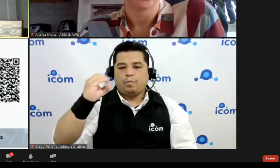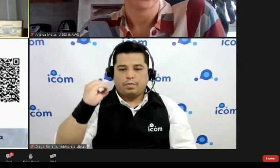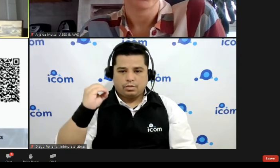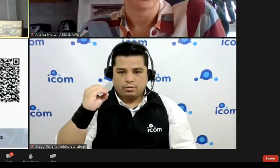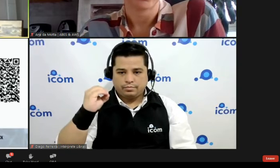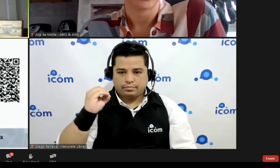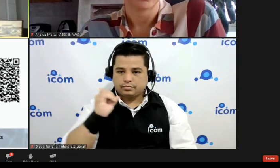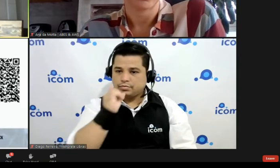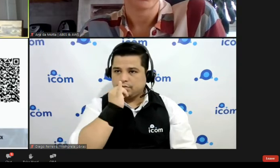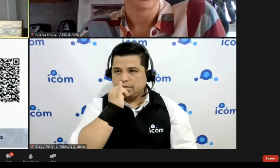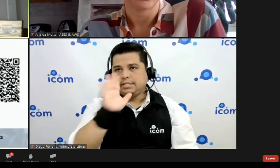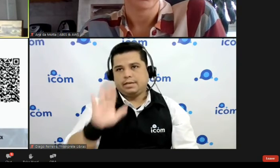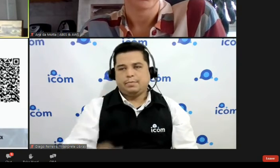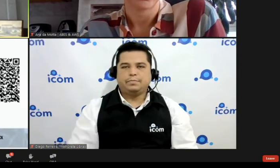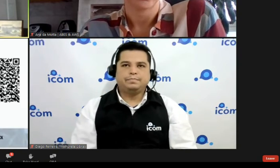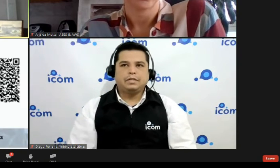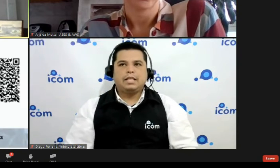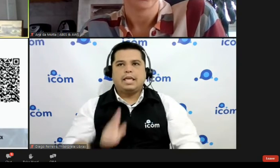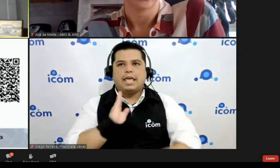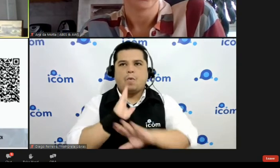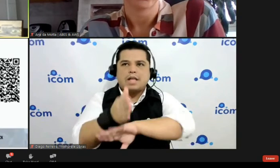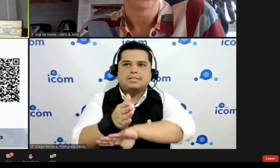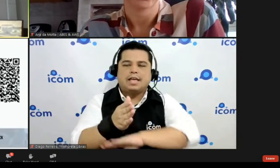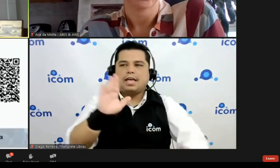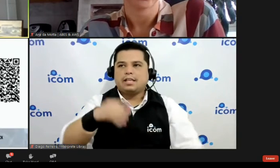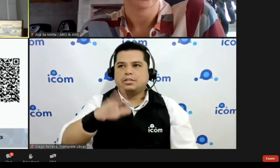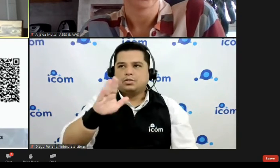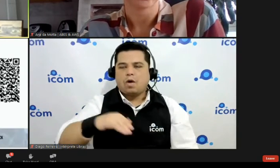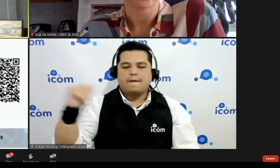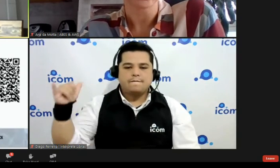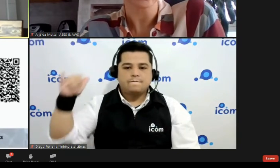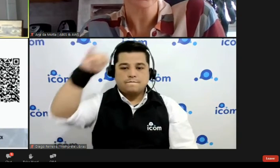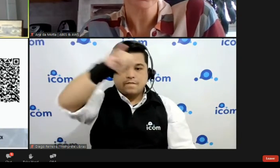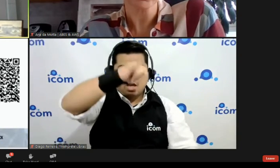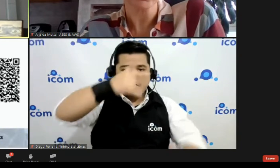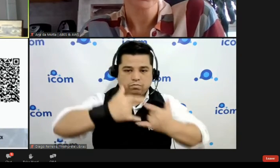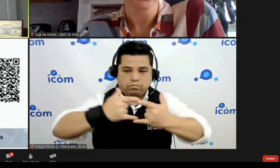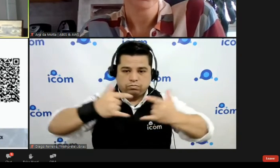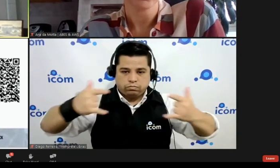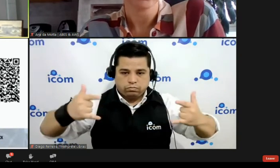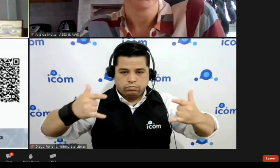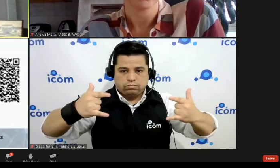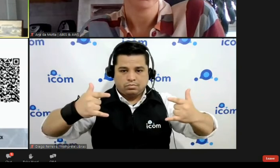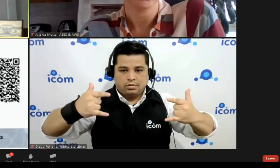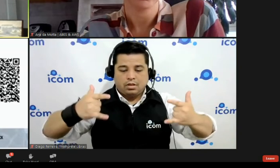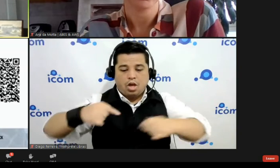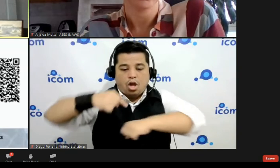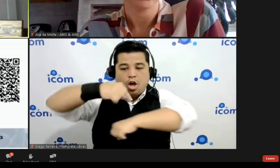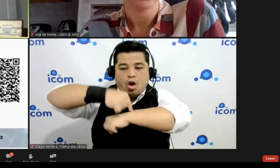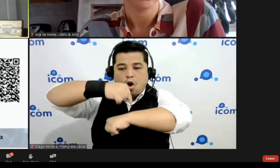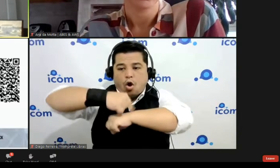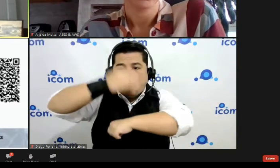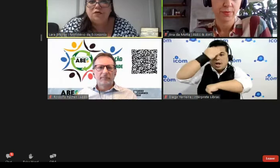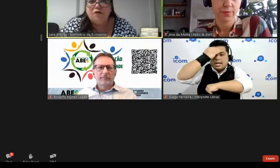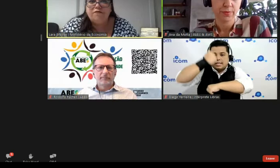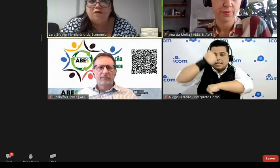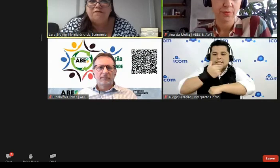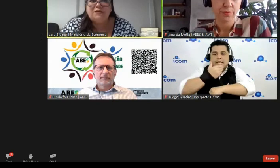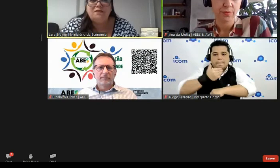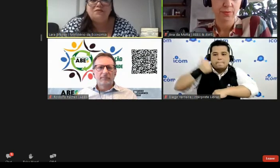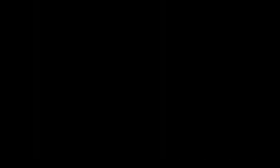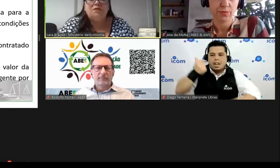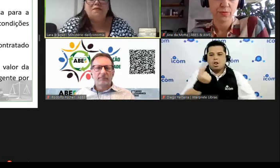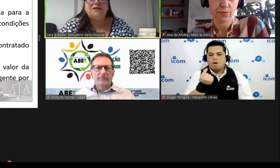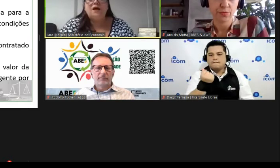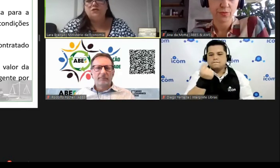passagem aérea passagem aérea por exemplo que horas eu sei qual o melhor preço? na hora que eu vou